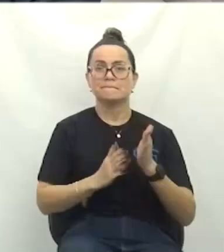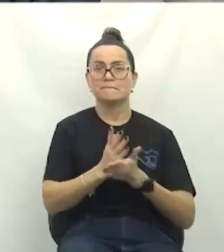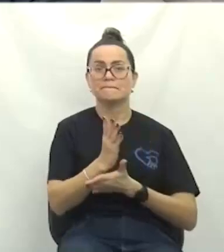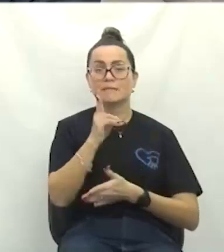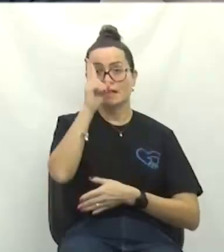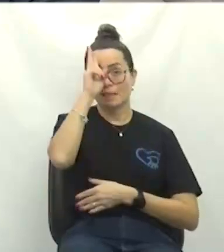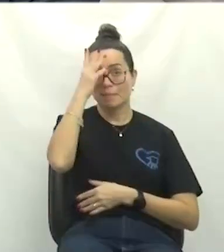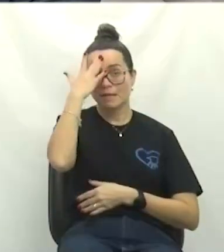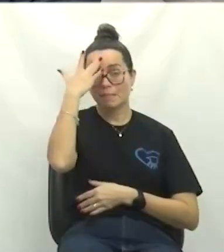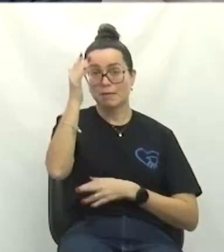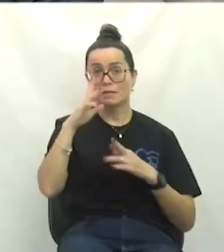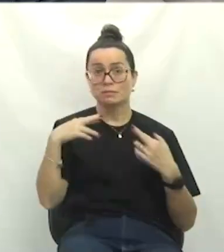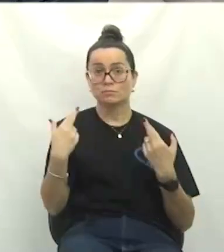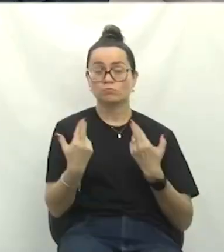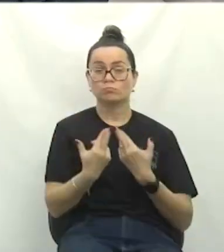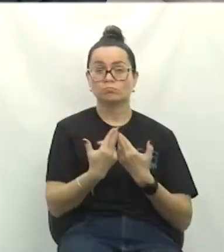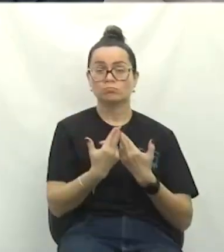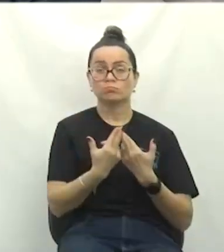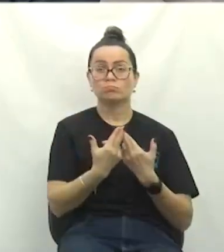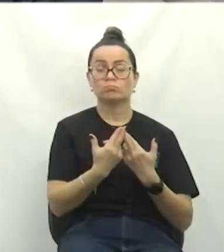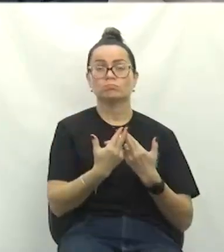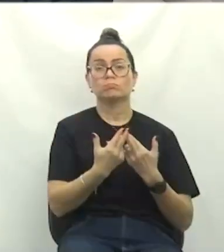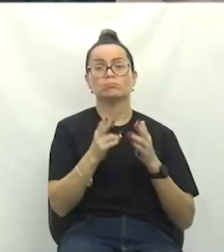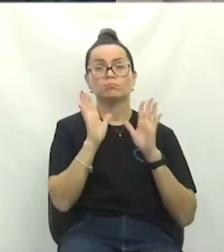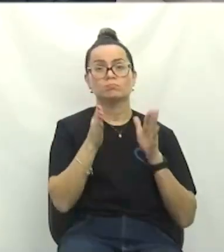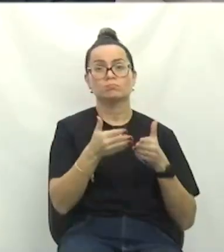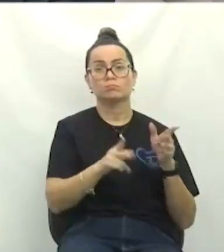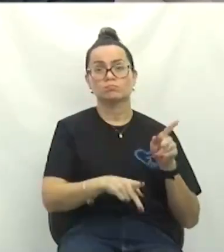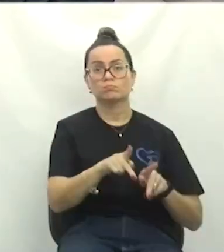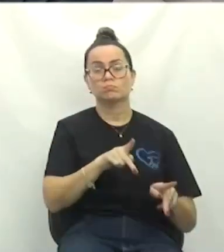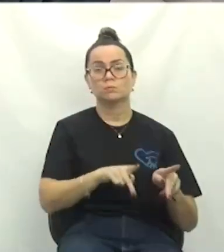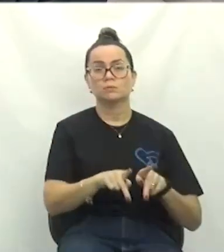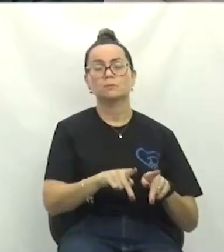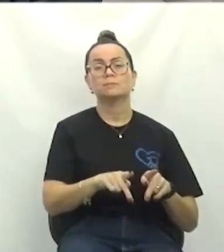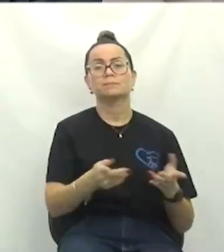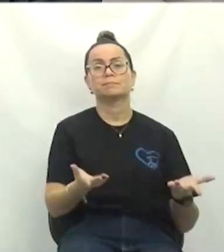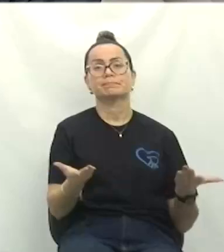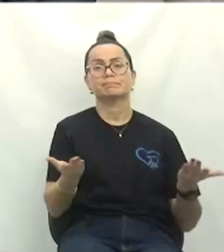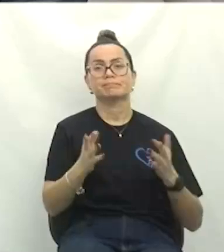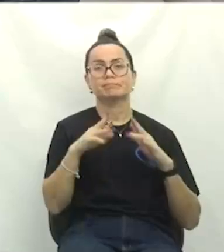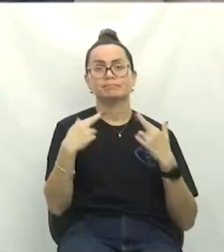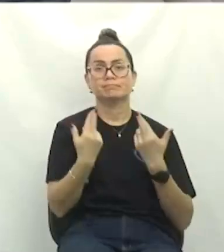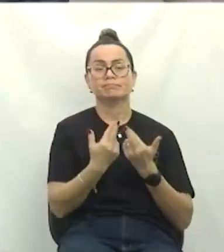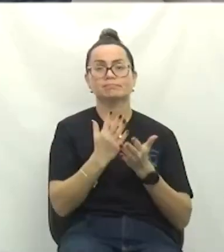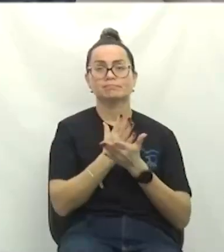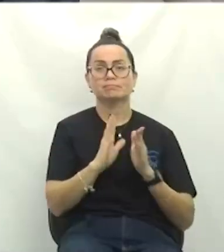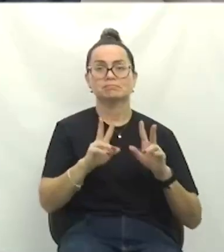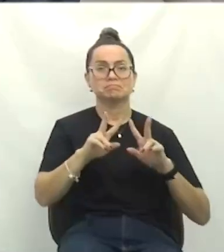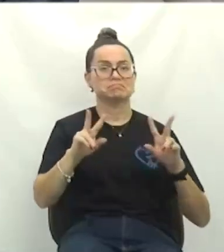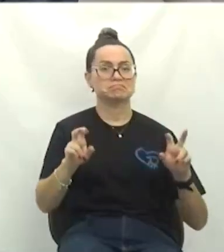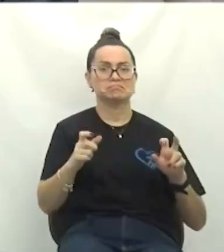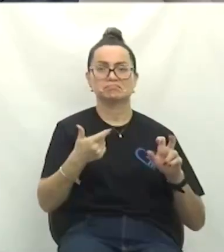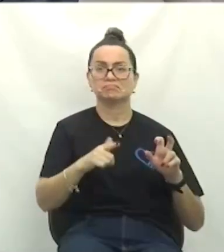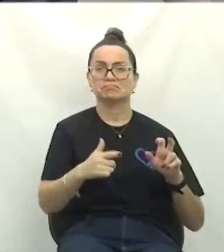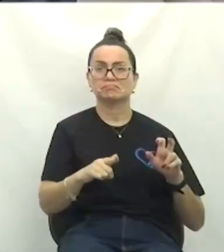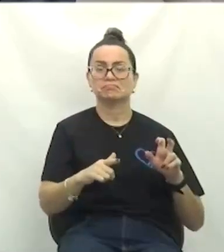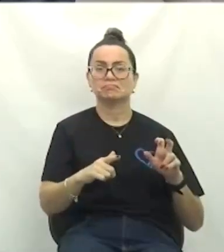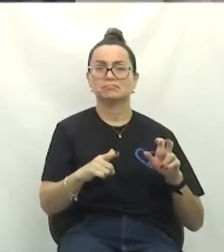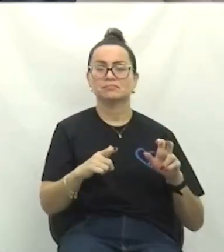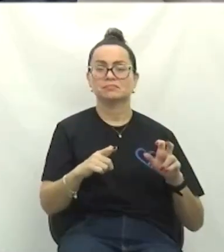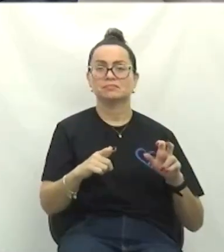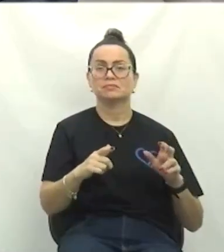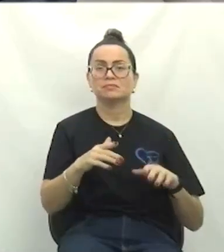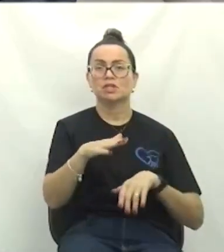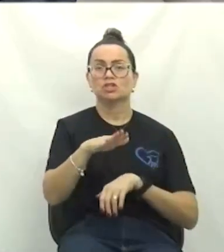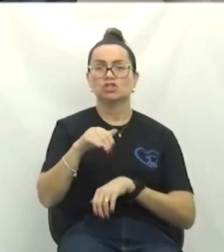da nossa audiência pública, senhores. Terminada a ordem do dia e não havendo mais nada a tratar nessa sessão, vereador Tita, convoco os